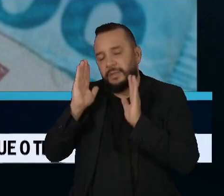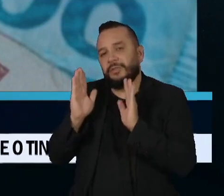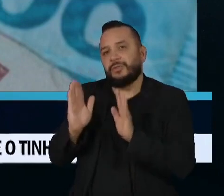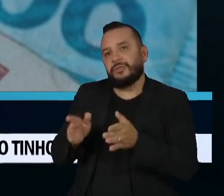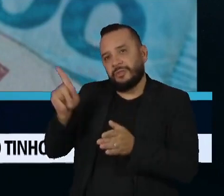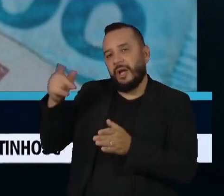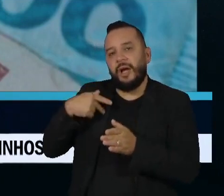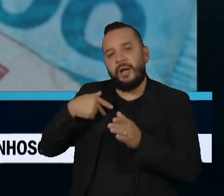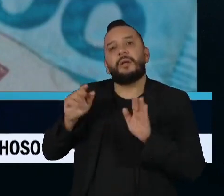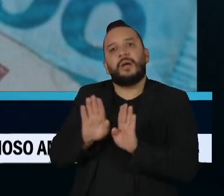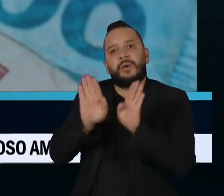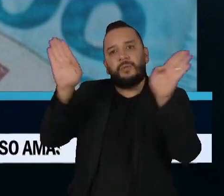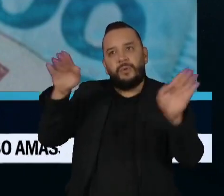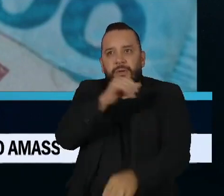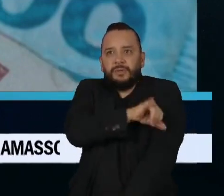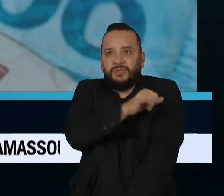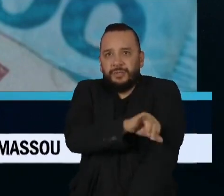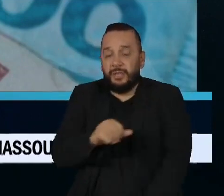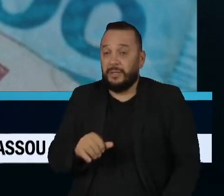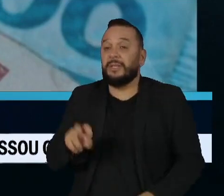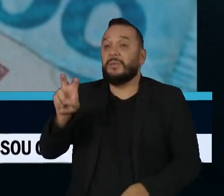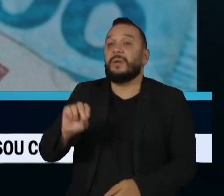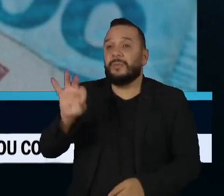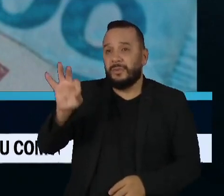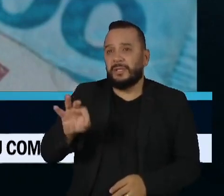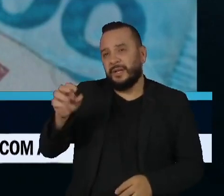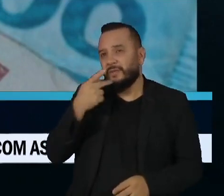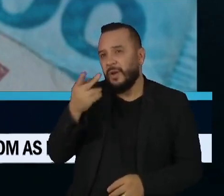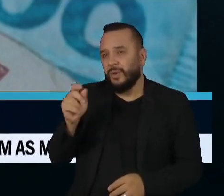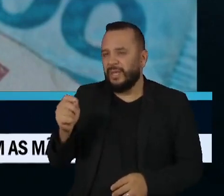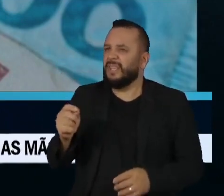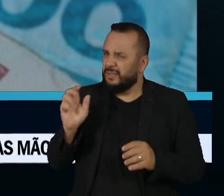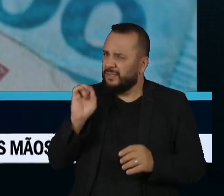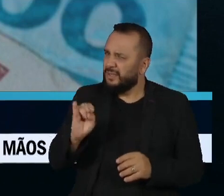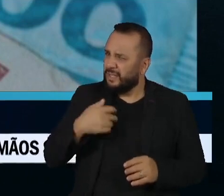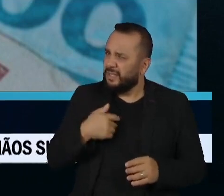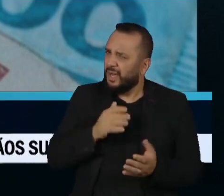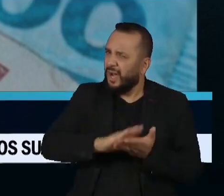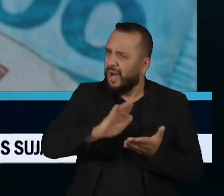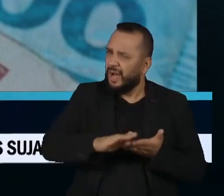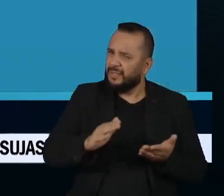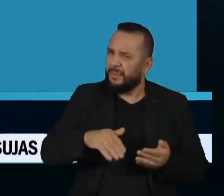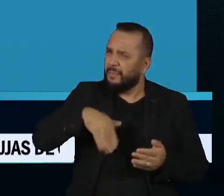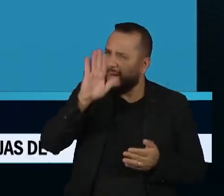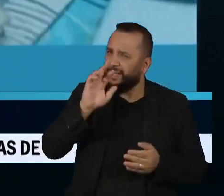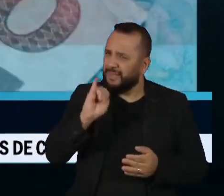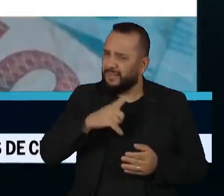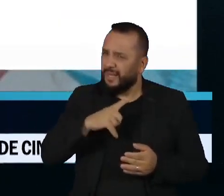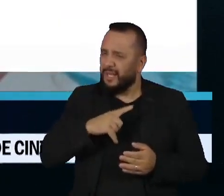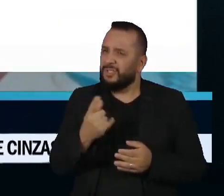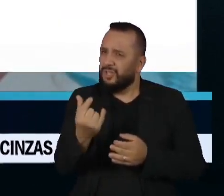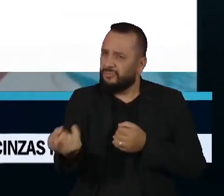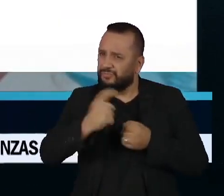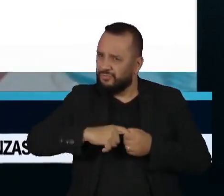Internacional Tom Jobim, no Rio de Janeiro. Quase a metade deles afirmou que gastaria mais por conta do Tax Free. Entre